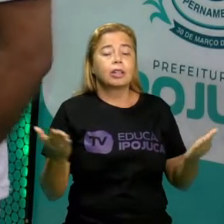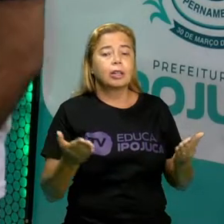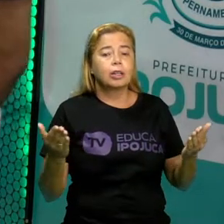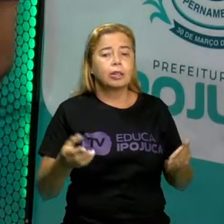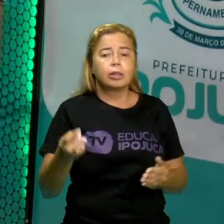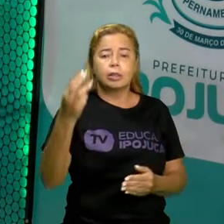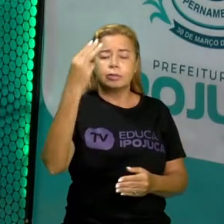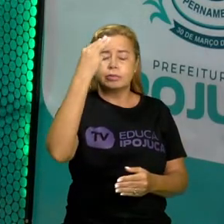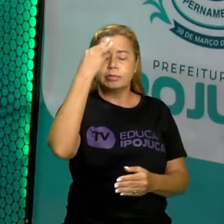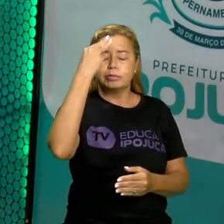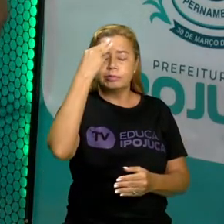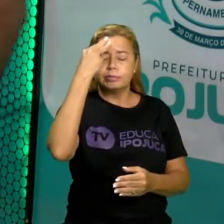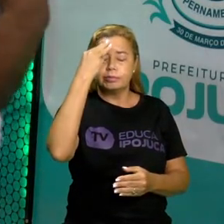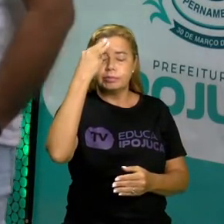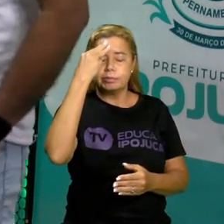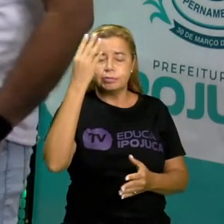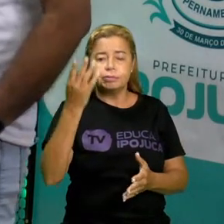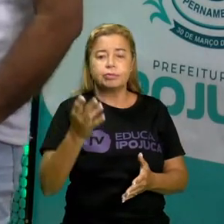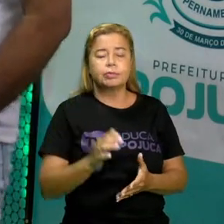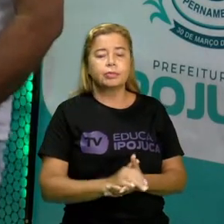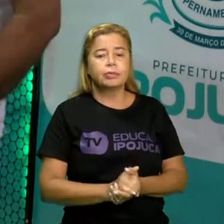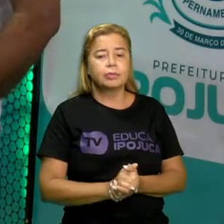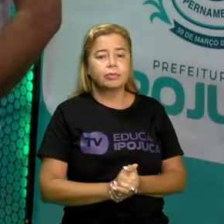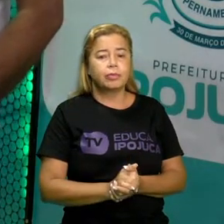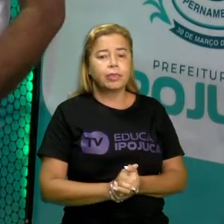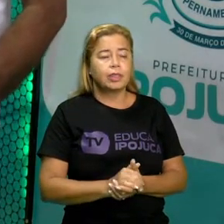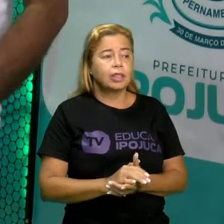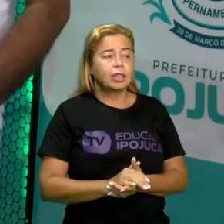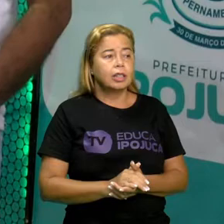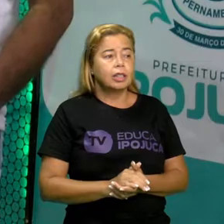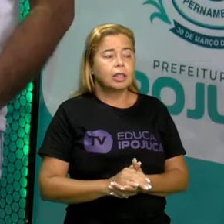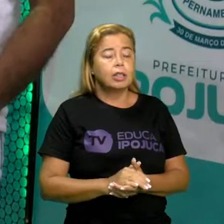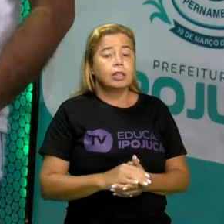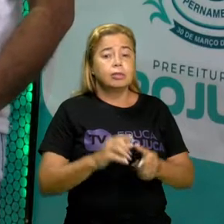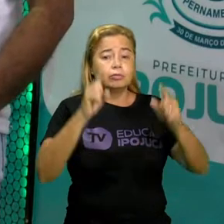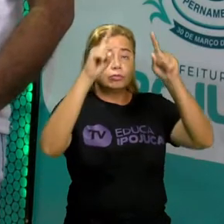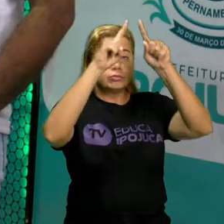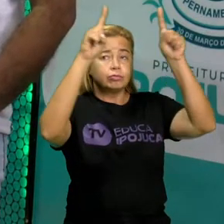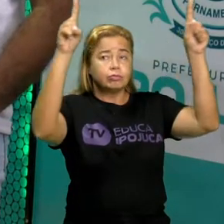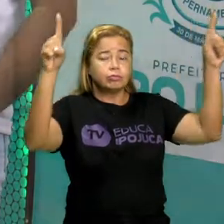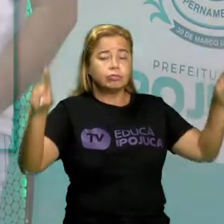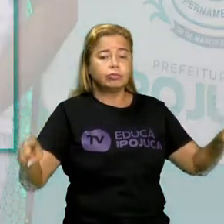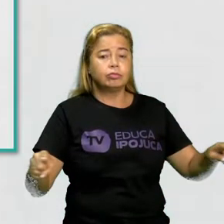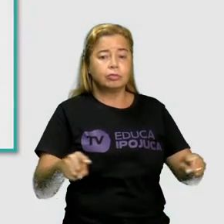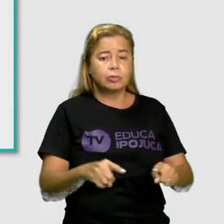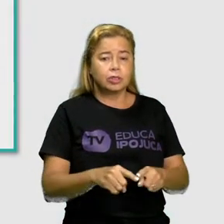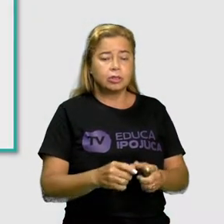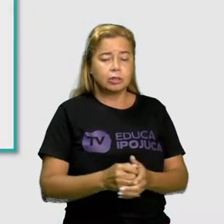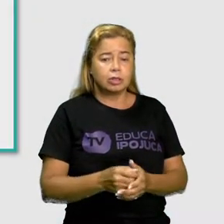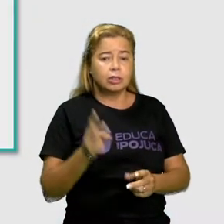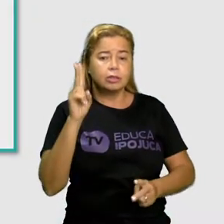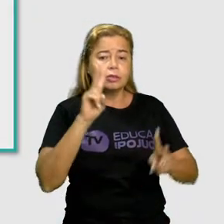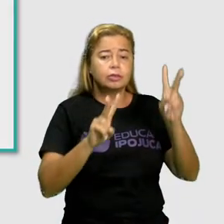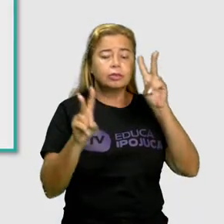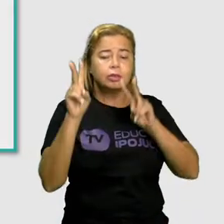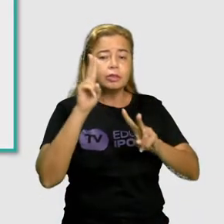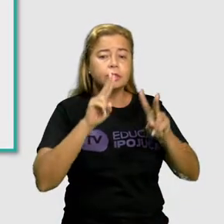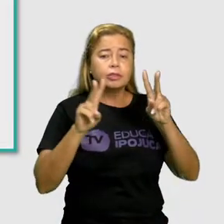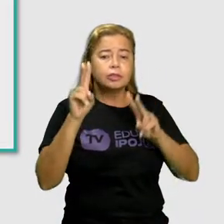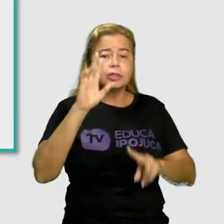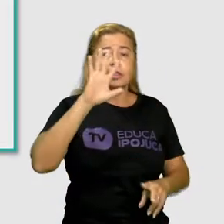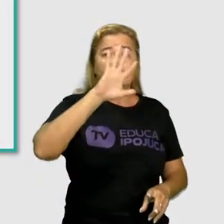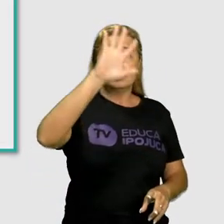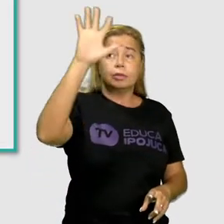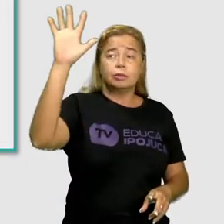dos subject pronouns, eu peguei aqui esse quadro onde vocês vão ver a imagem